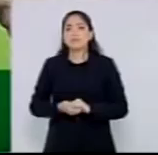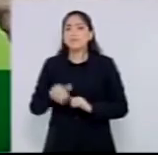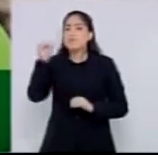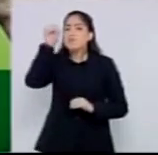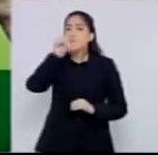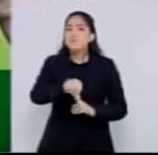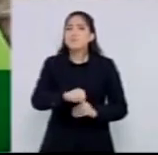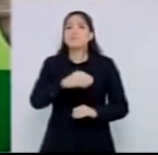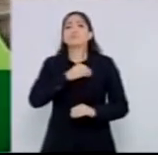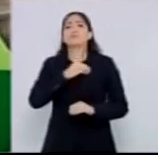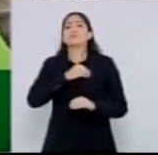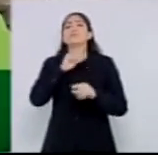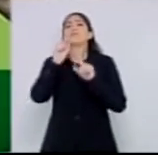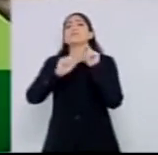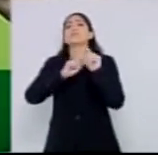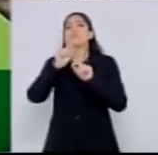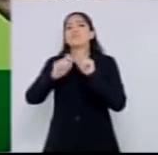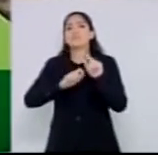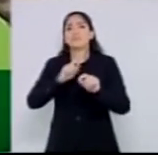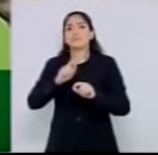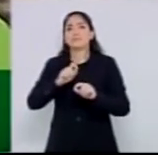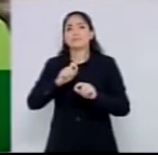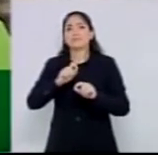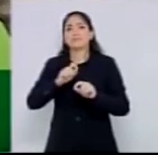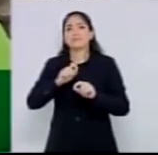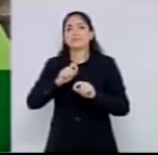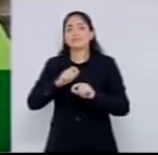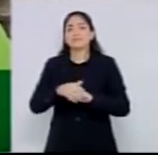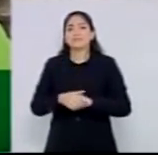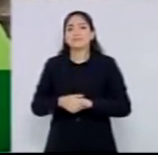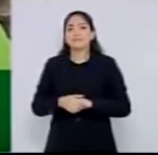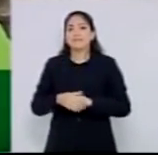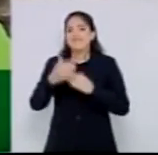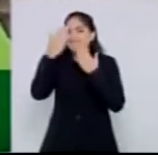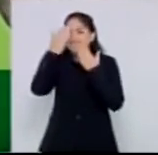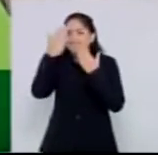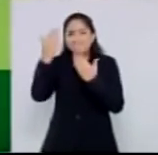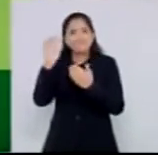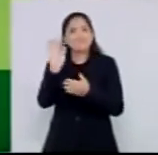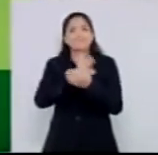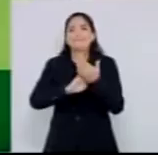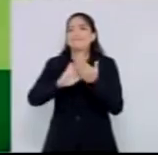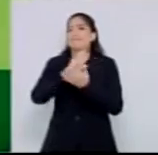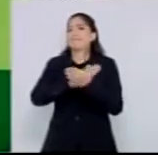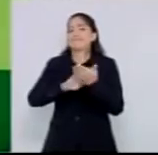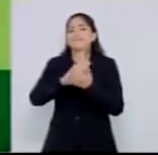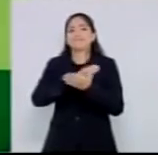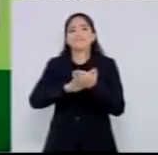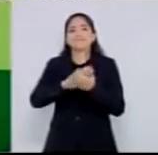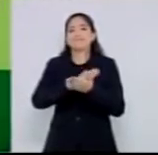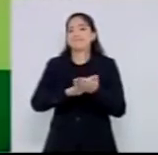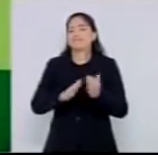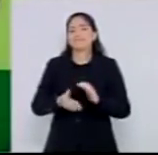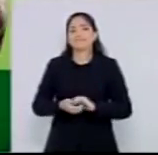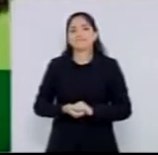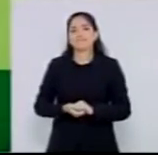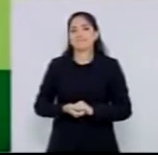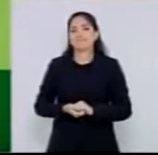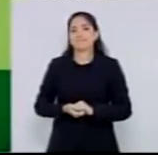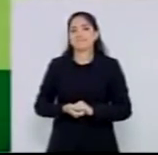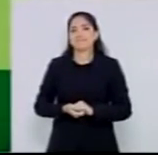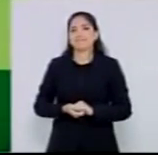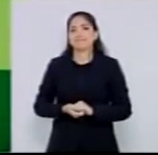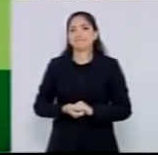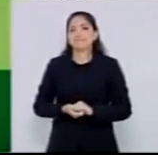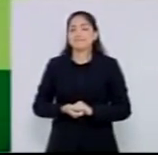ingratidão, o pior dos pecados, é a ingratidão, e é difícil, quando você faz de